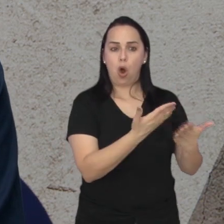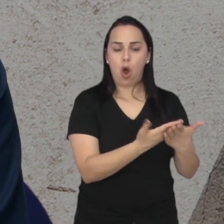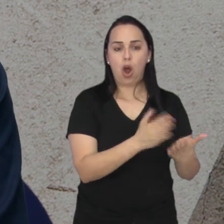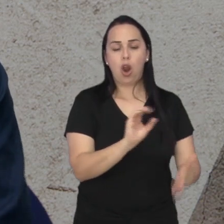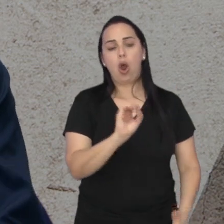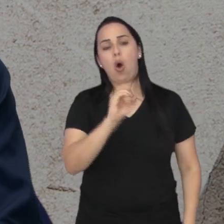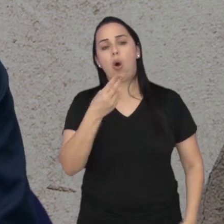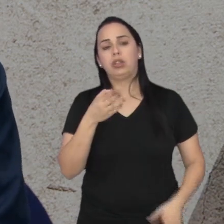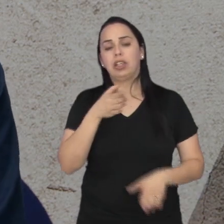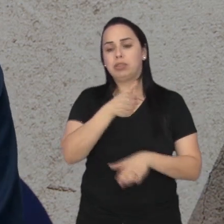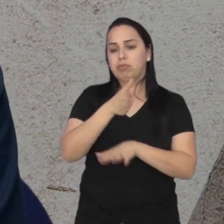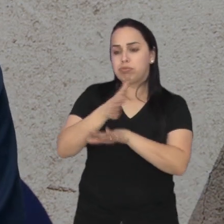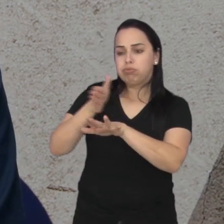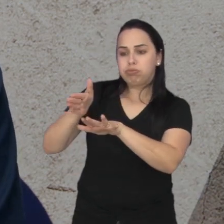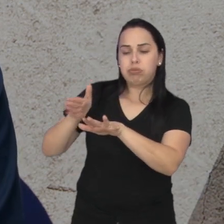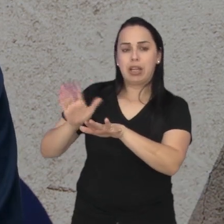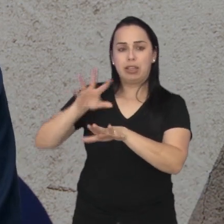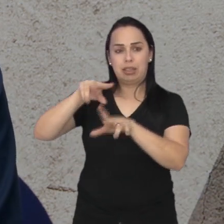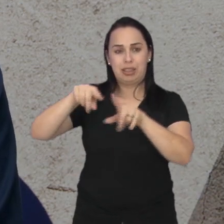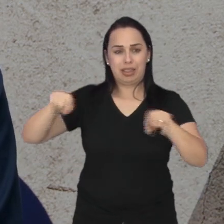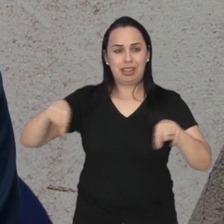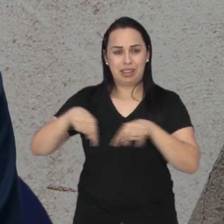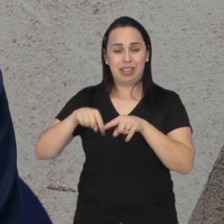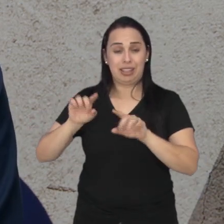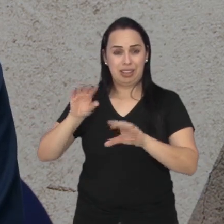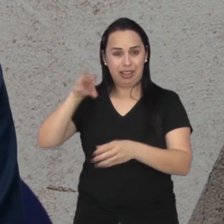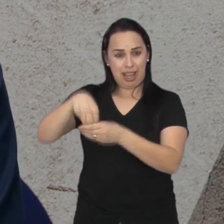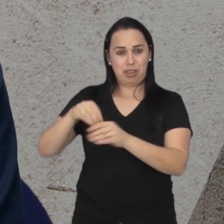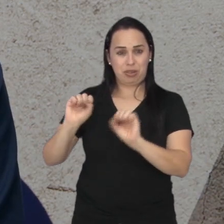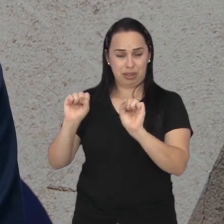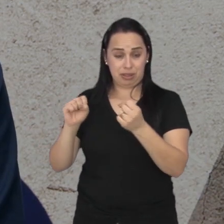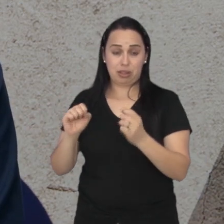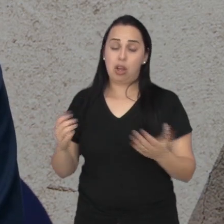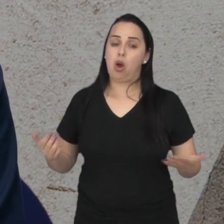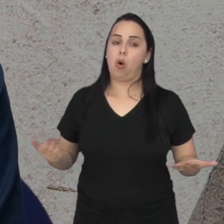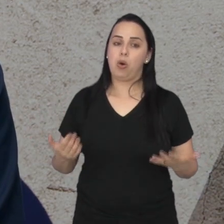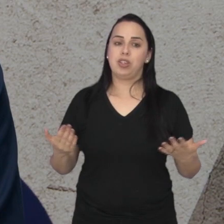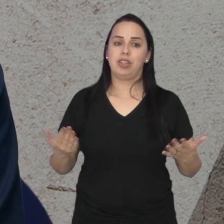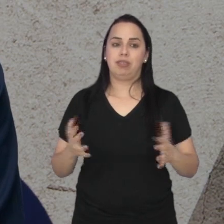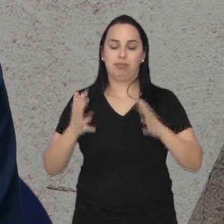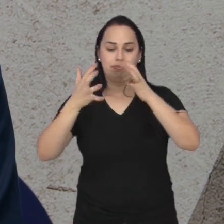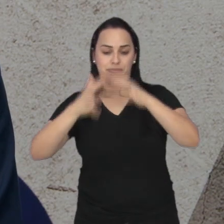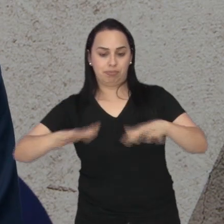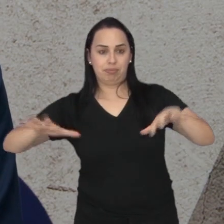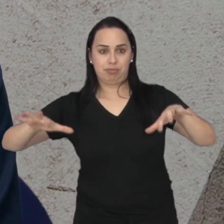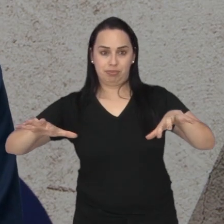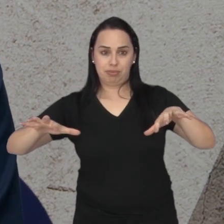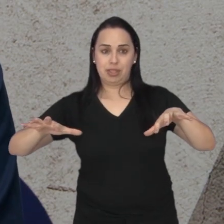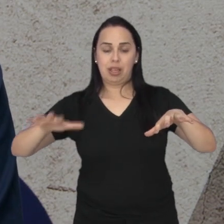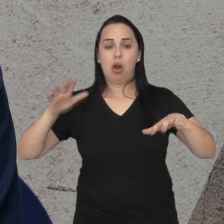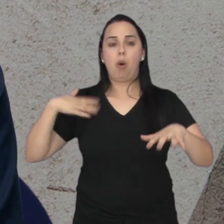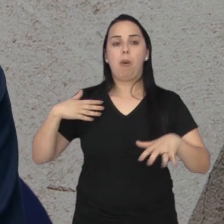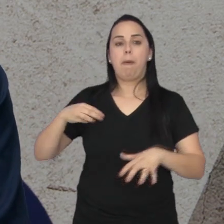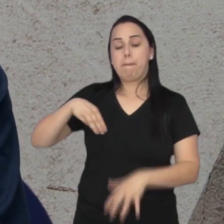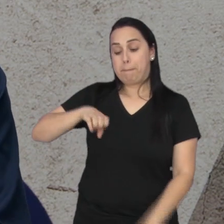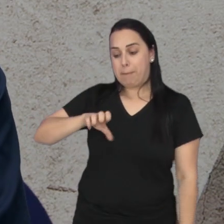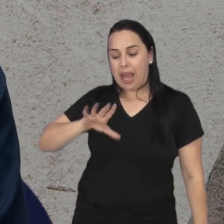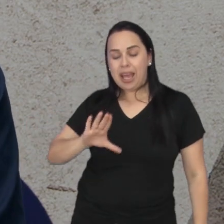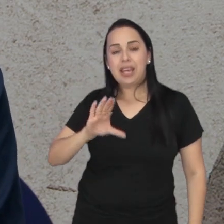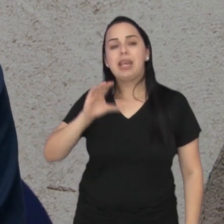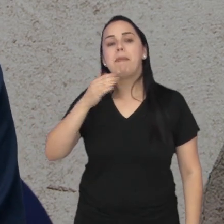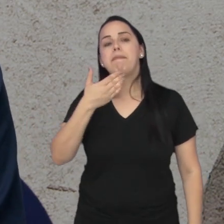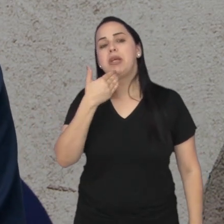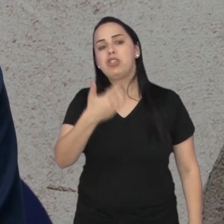outras áreas de atuação aí, academias, enfim. Hoje, ele é dividido. Então, uma exigência do MEC é que